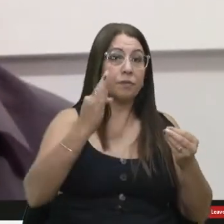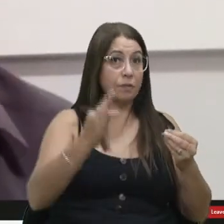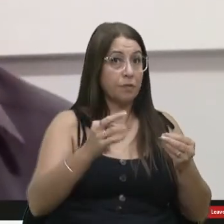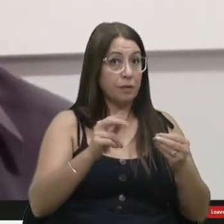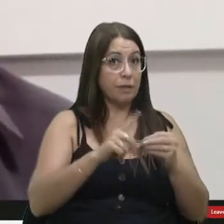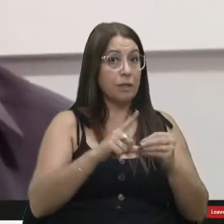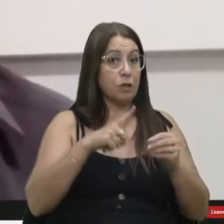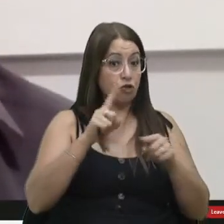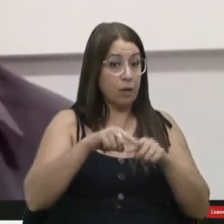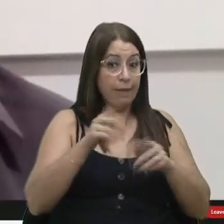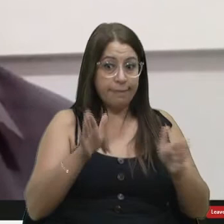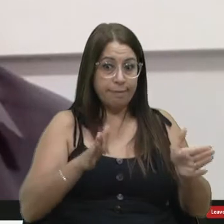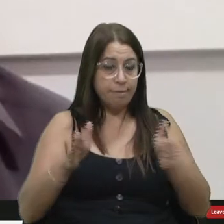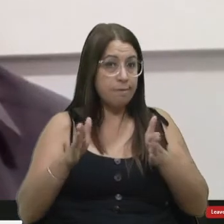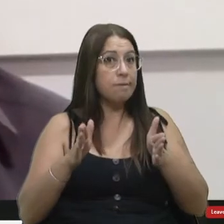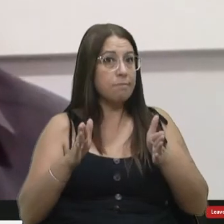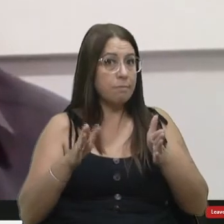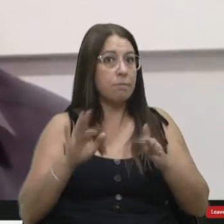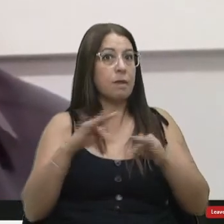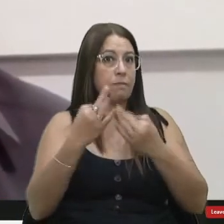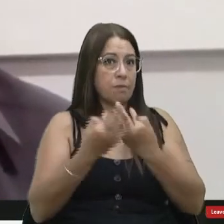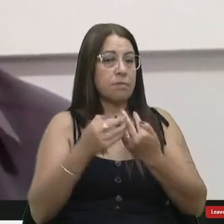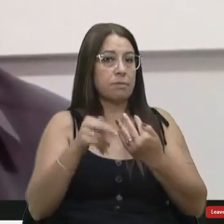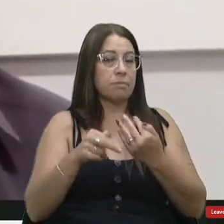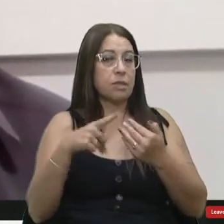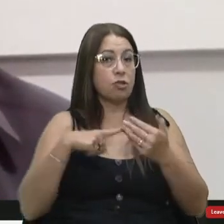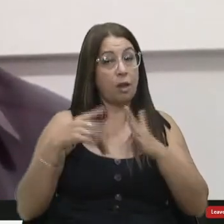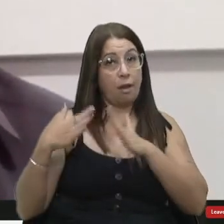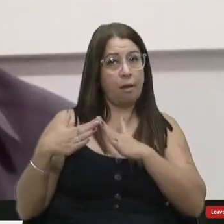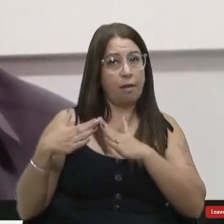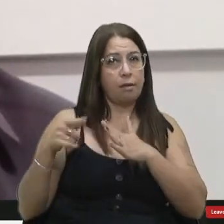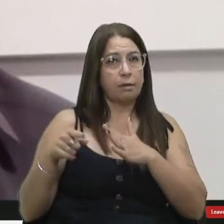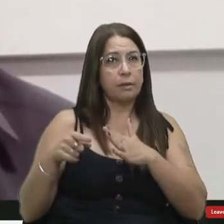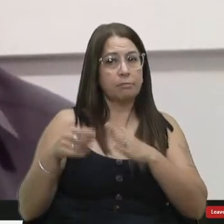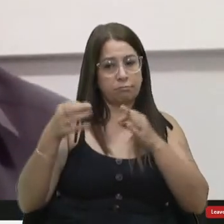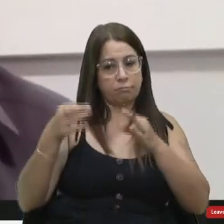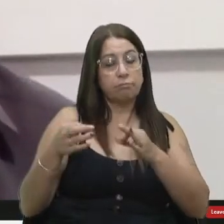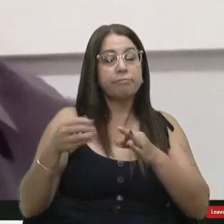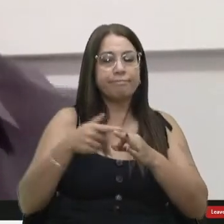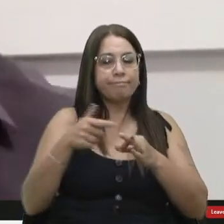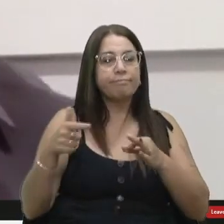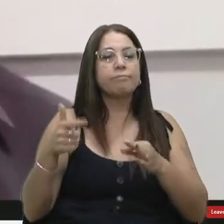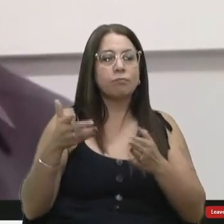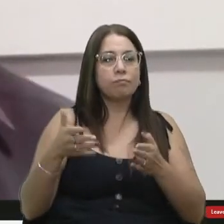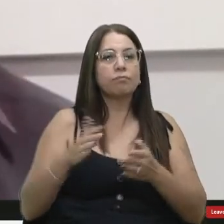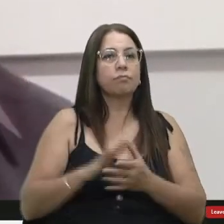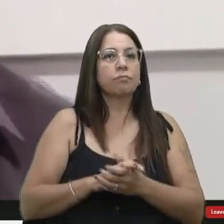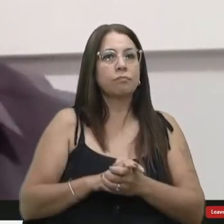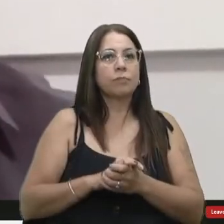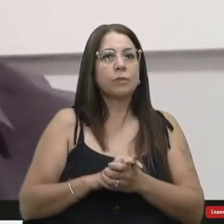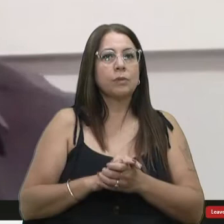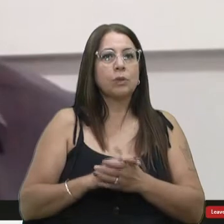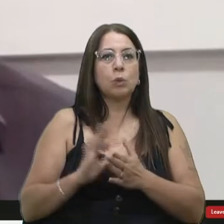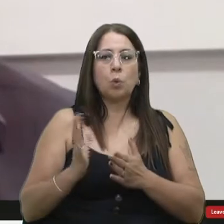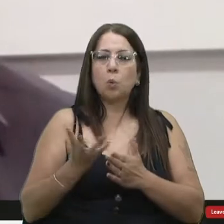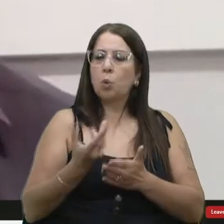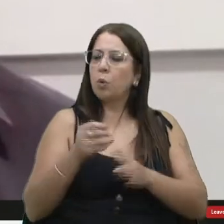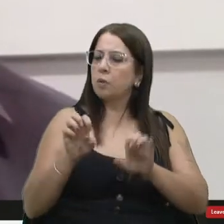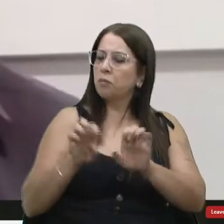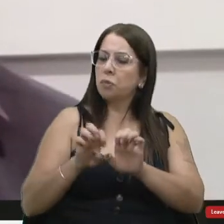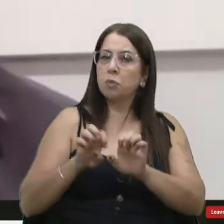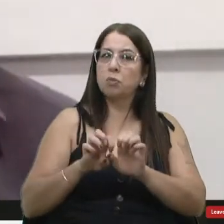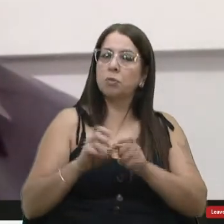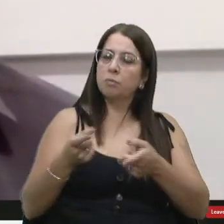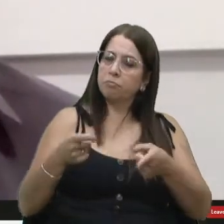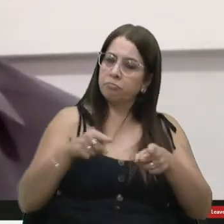nós tínhamos prazo e aquelas famílias que estão ali morando, acho que dignamente, com toda a infraestrutura, com grande